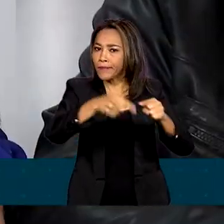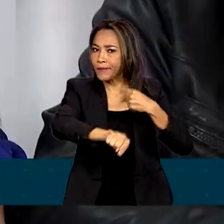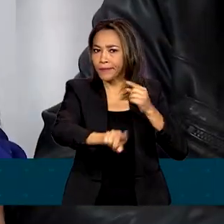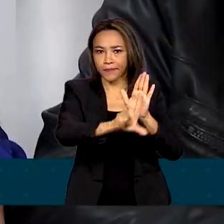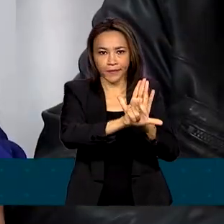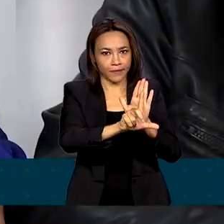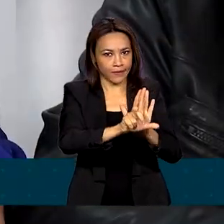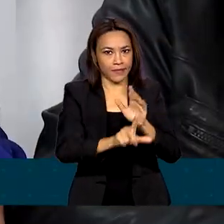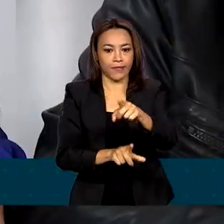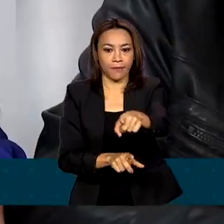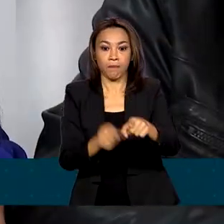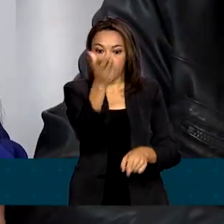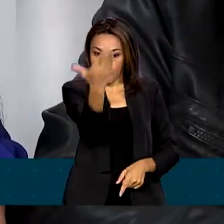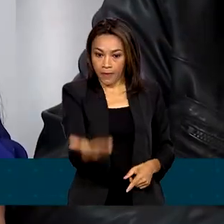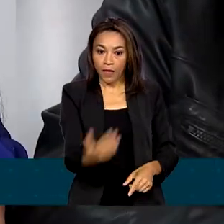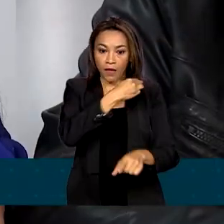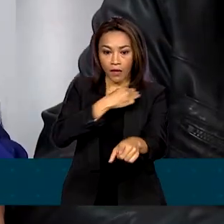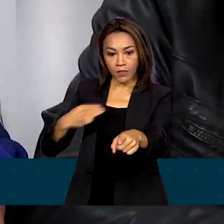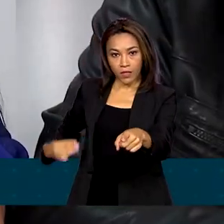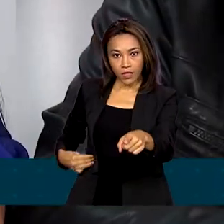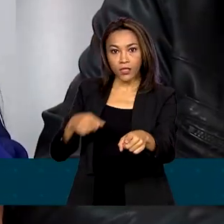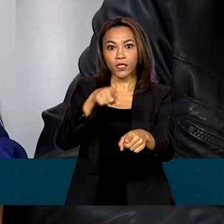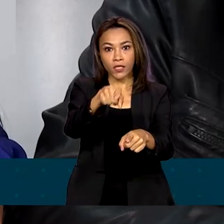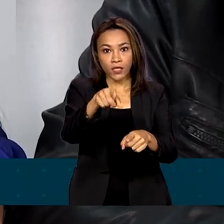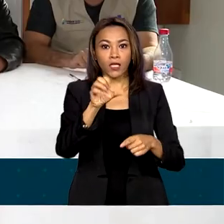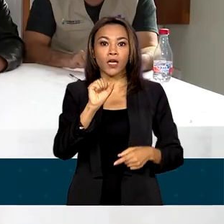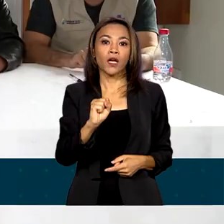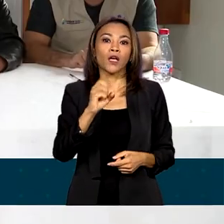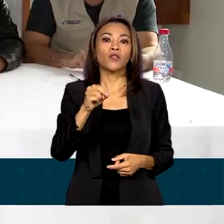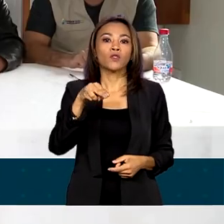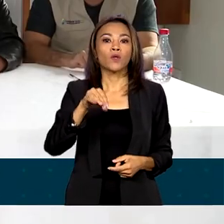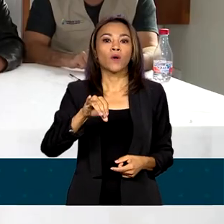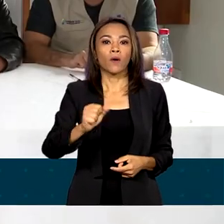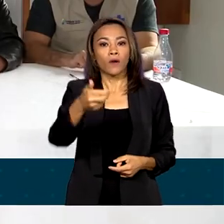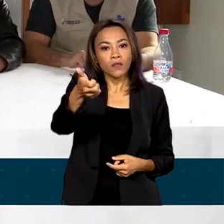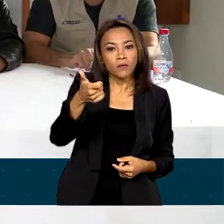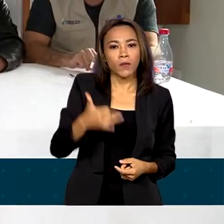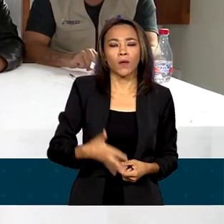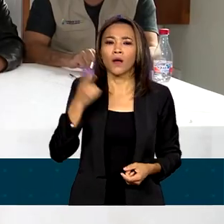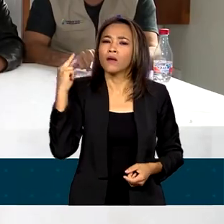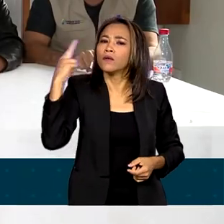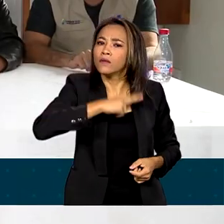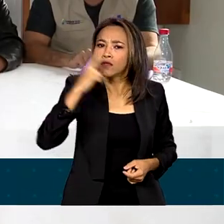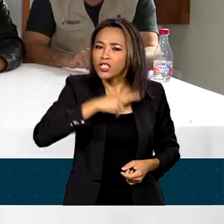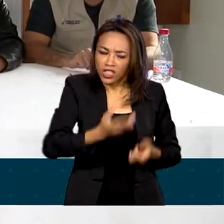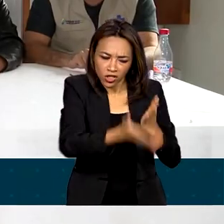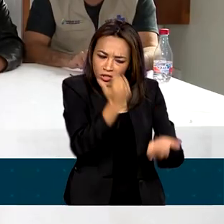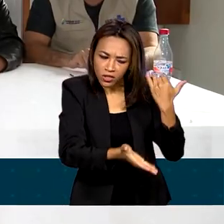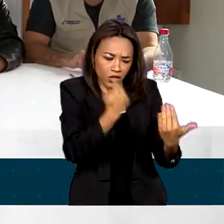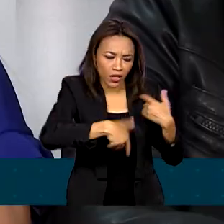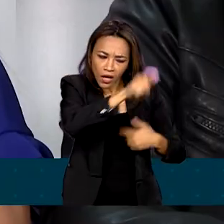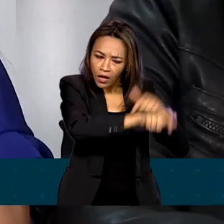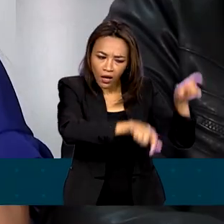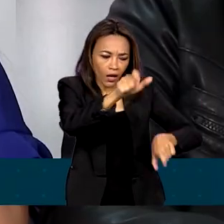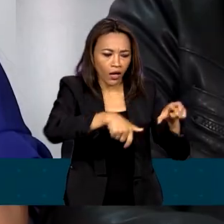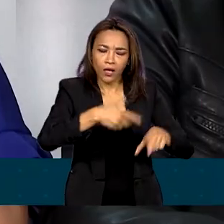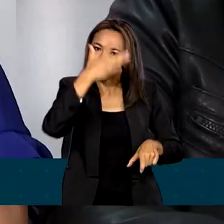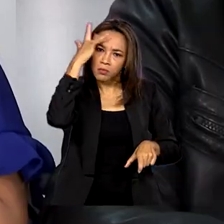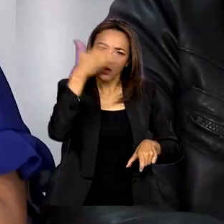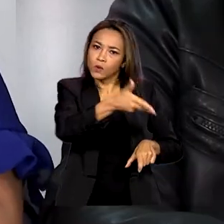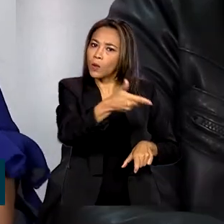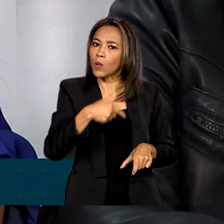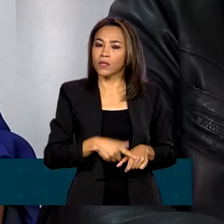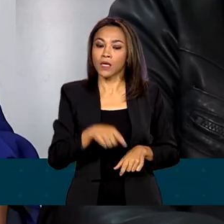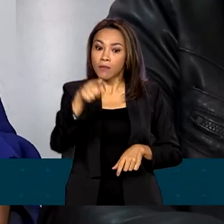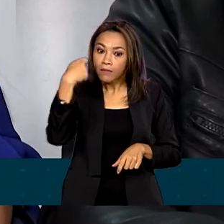de imprensa, a ministra dos Povos Indígenas, Sônia Guajajara, falou sobre a urgência da retirada deles do local. É preciso